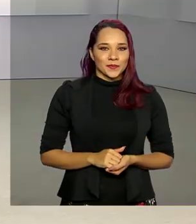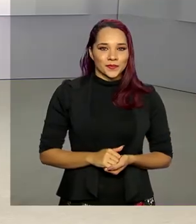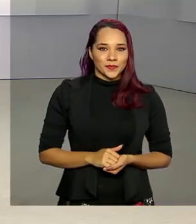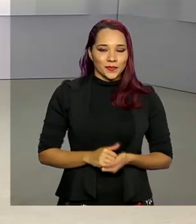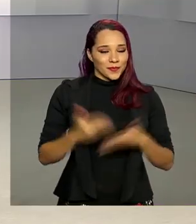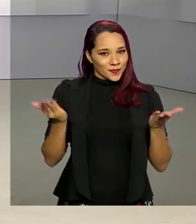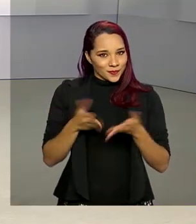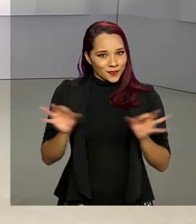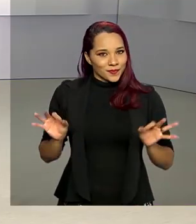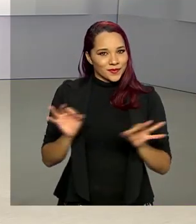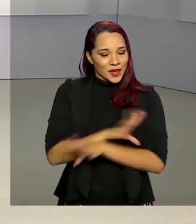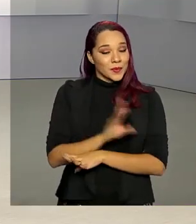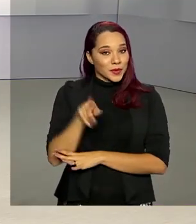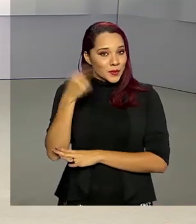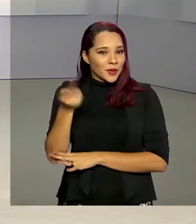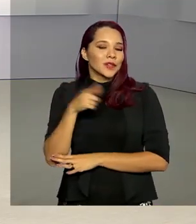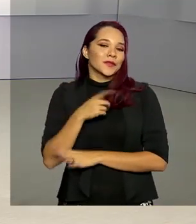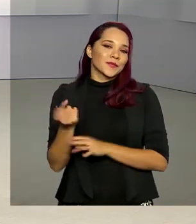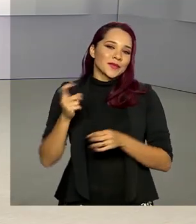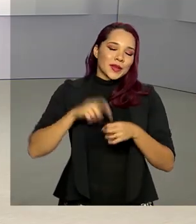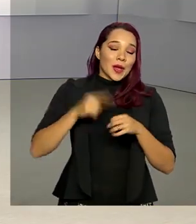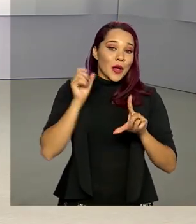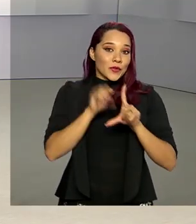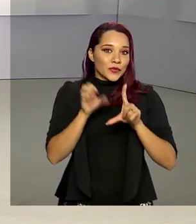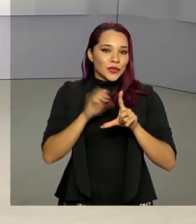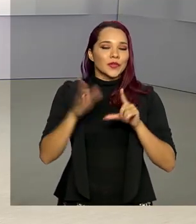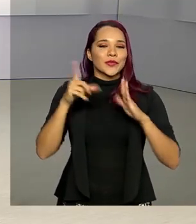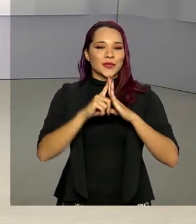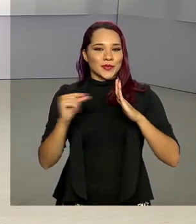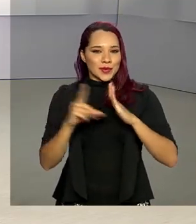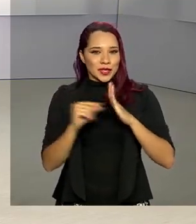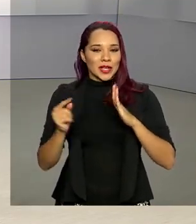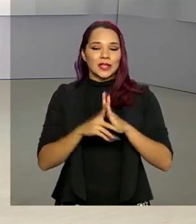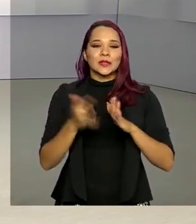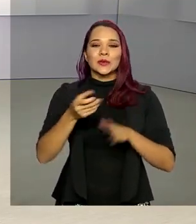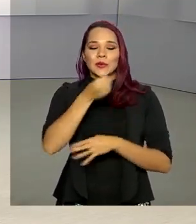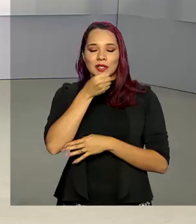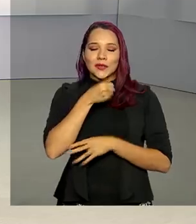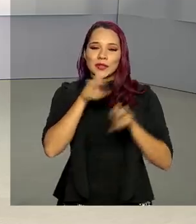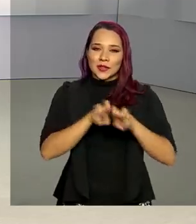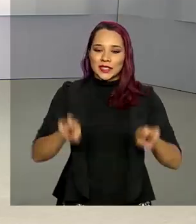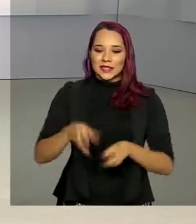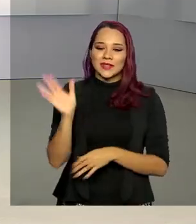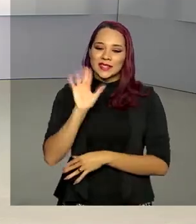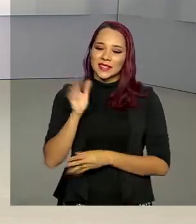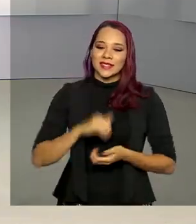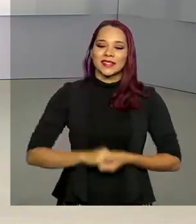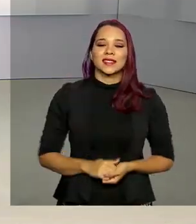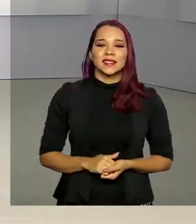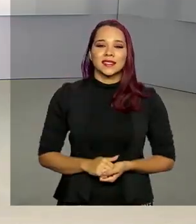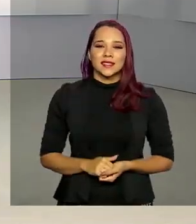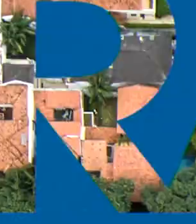A gente fica por aqui. Daqui a pouco voltaremos ao vivo do Palácio do Planalto com entrevista coletiva. Até mais!